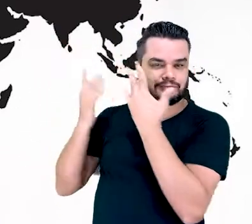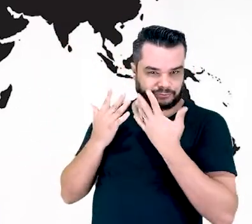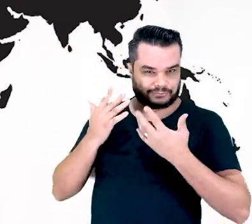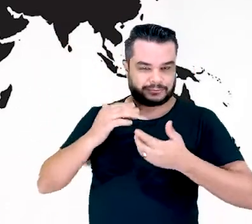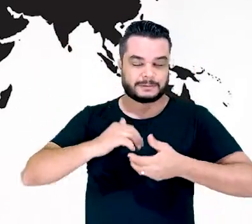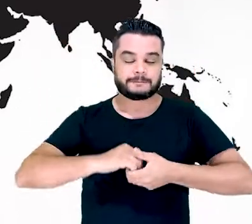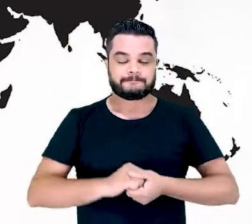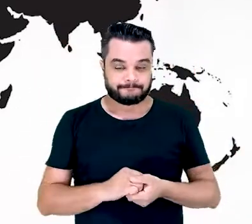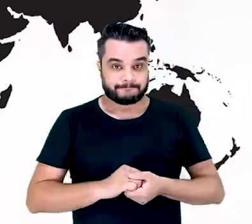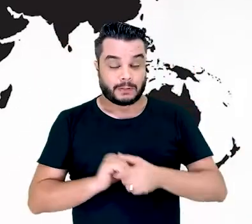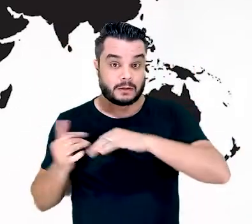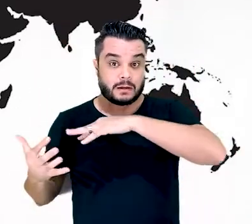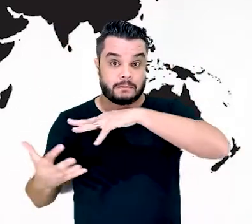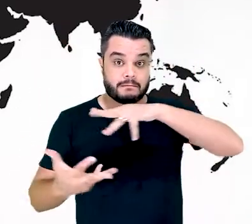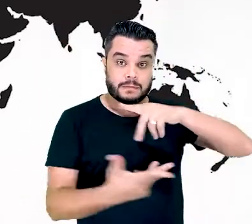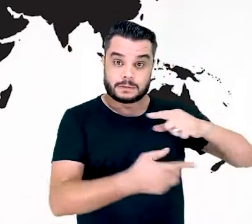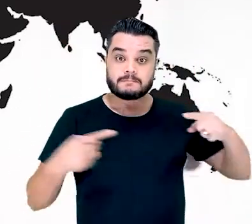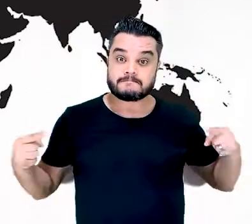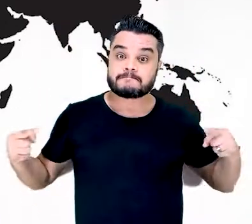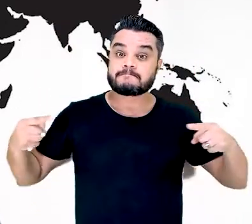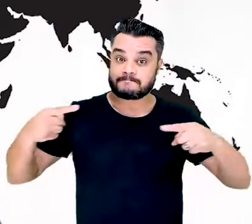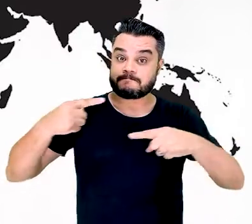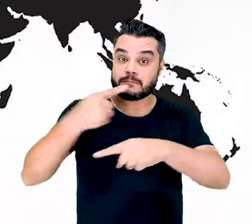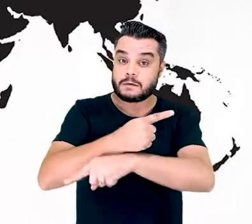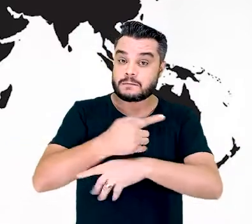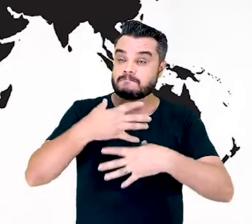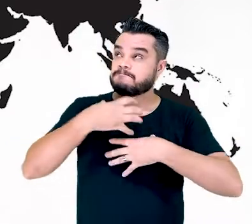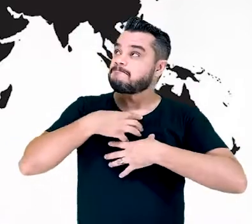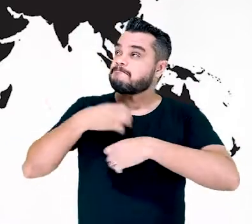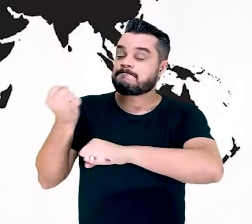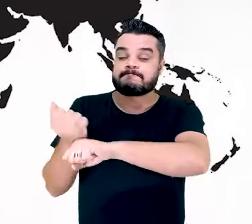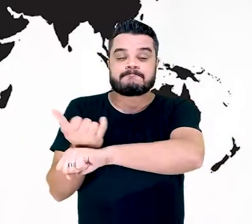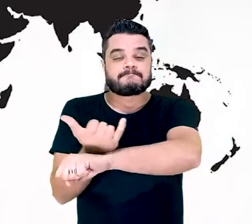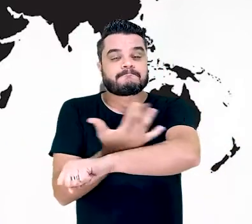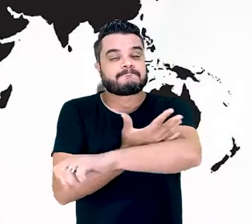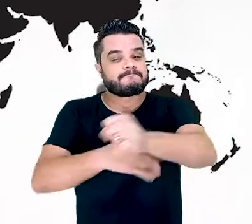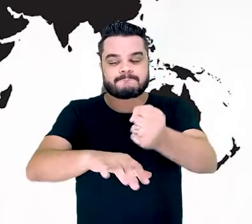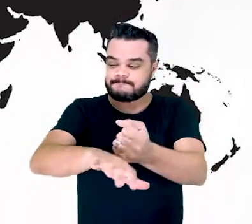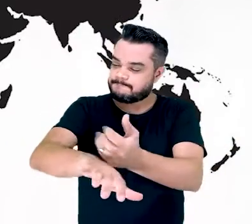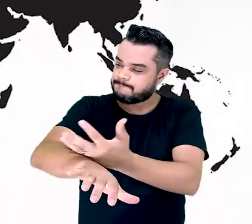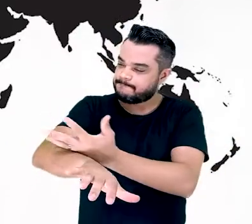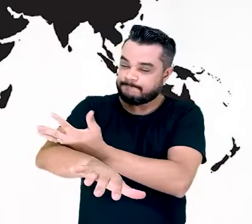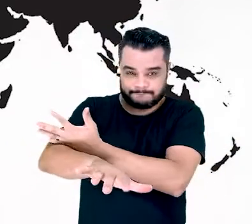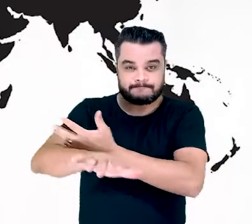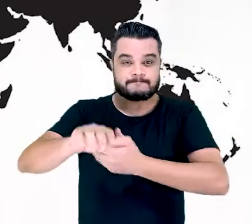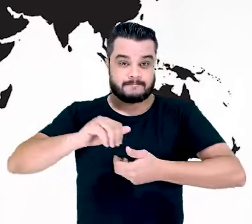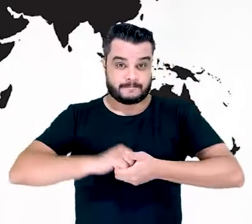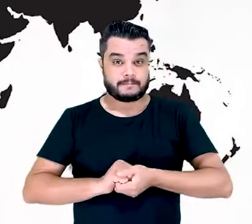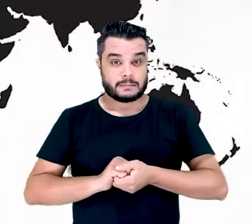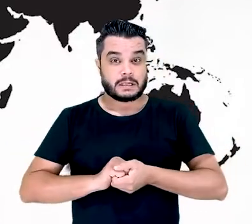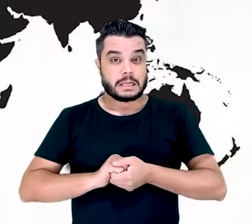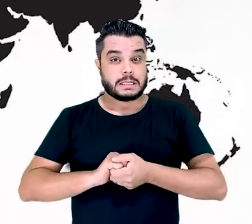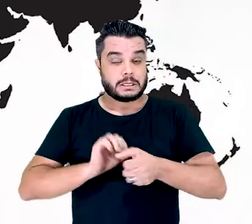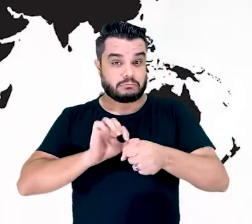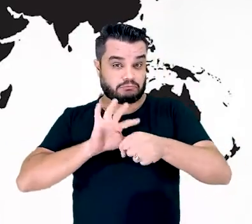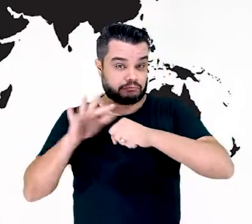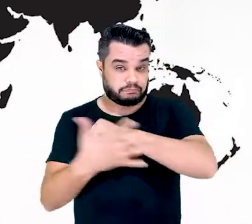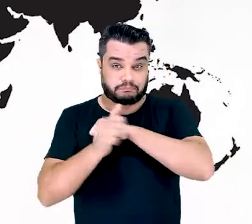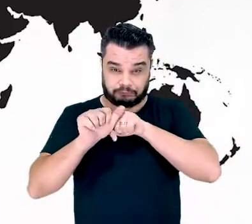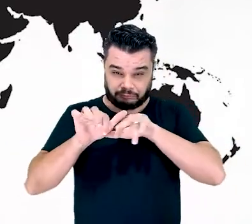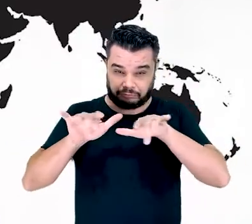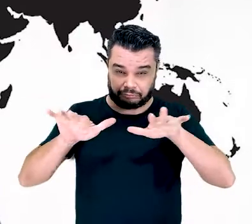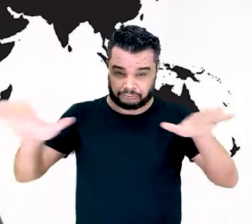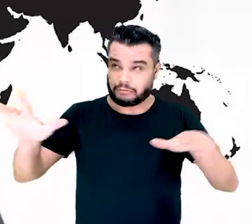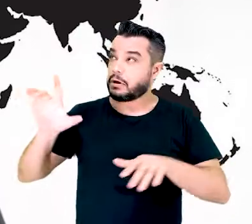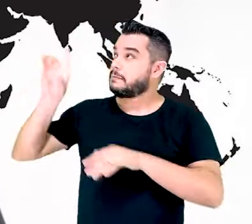feito por nós. A missão desafio desfruta dessa graça, dessa bênção, porque nesse período todo,